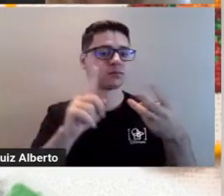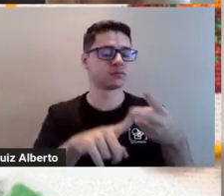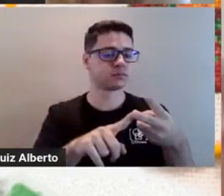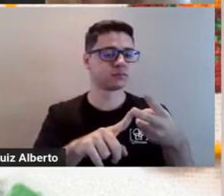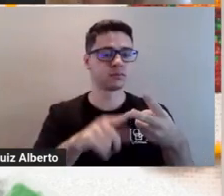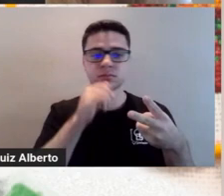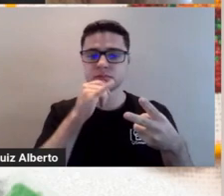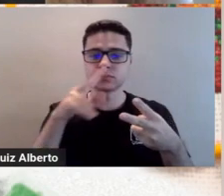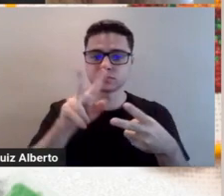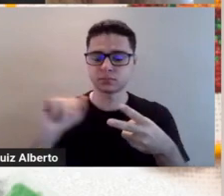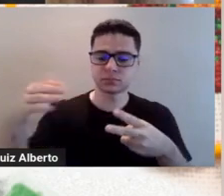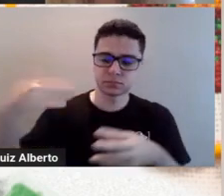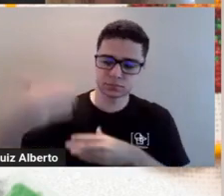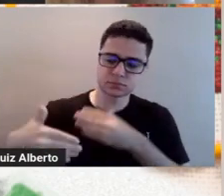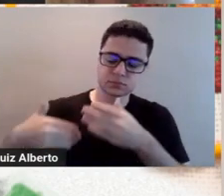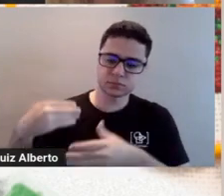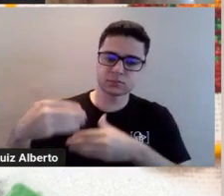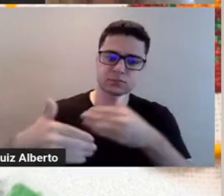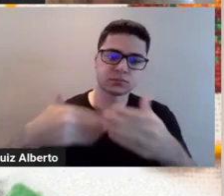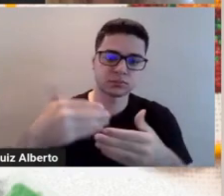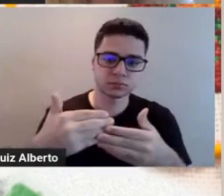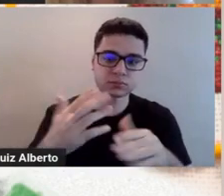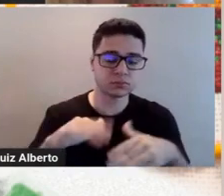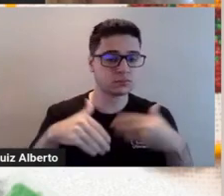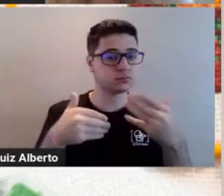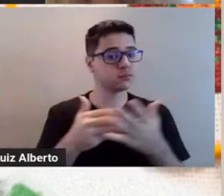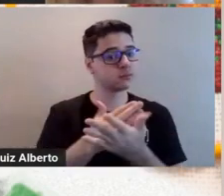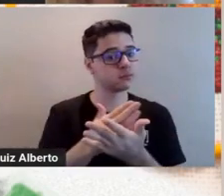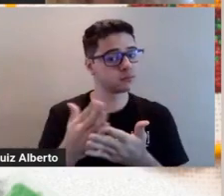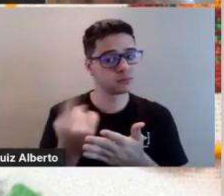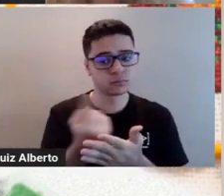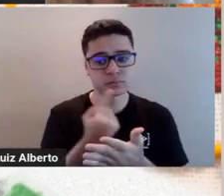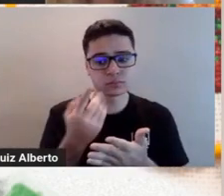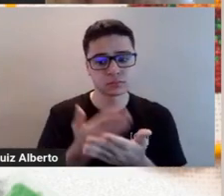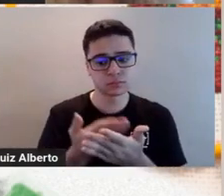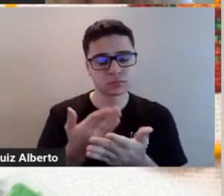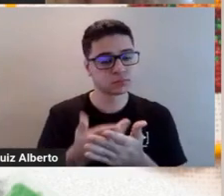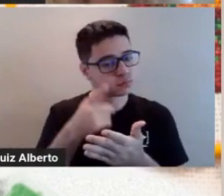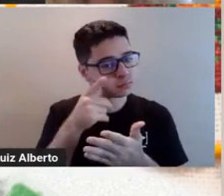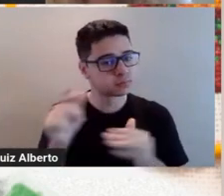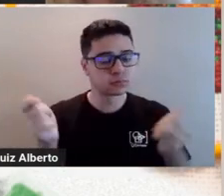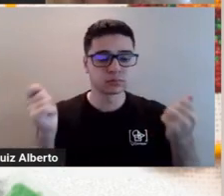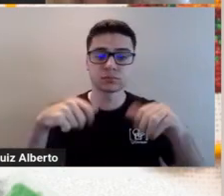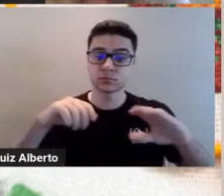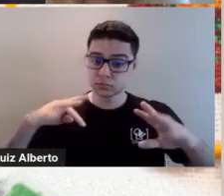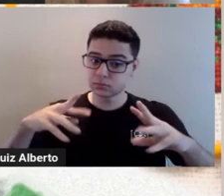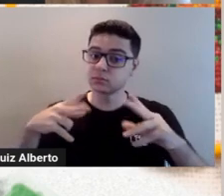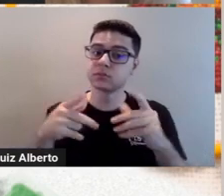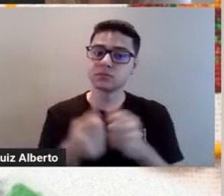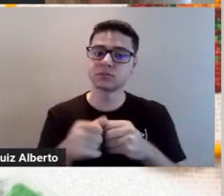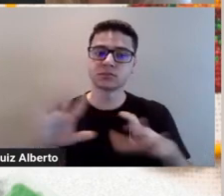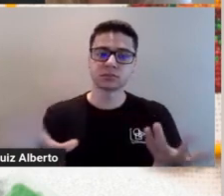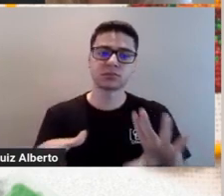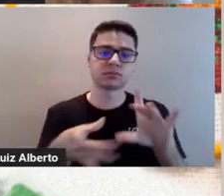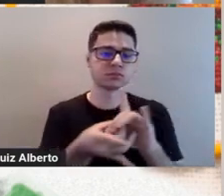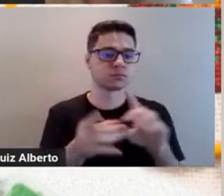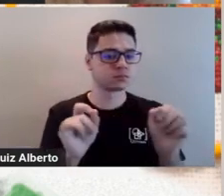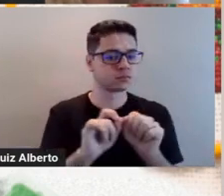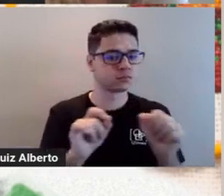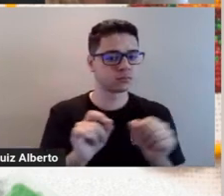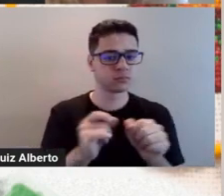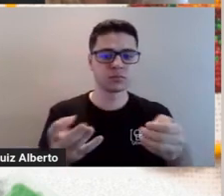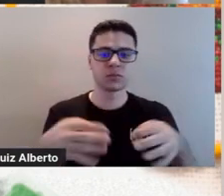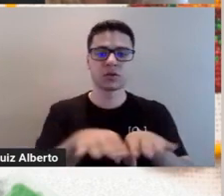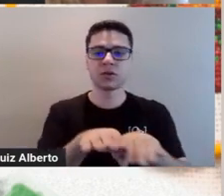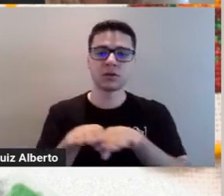na sequência. E, a partir disso, a gente consegue estudar o círculo para fazer combinações e harmonias